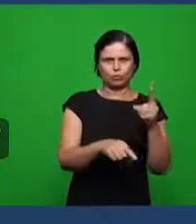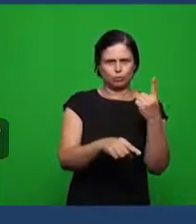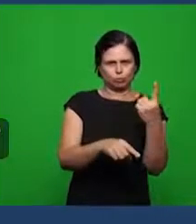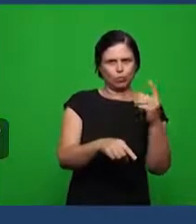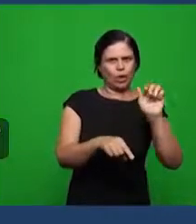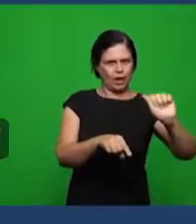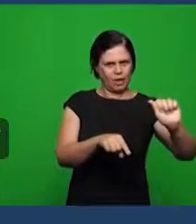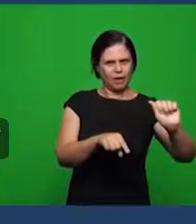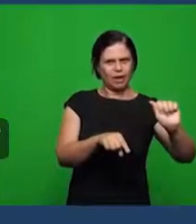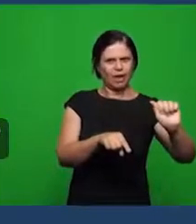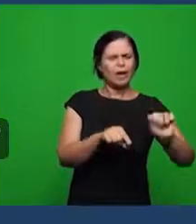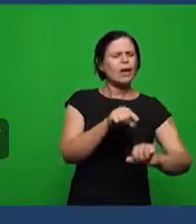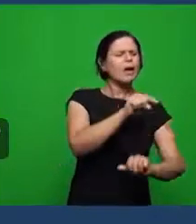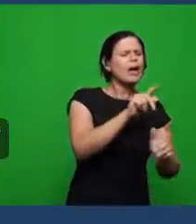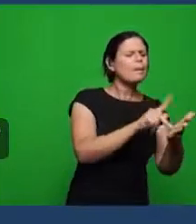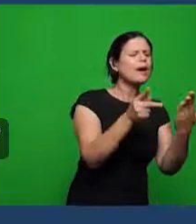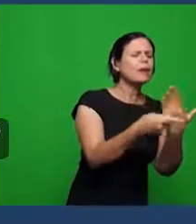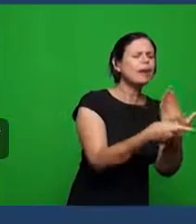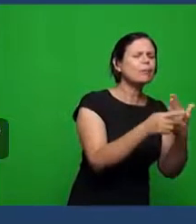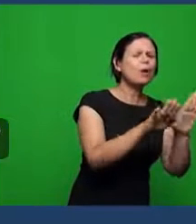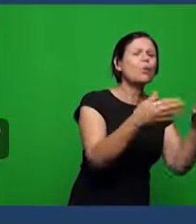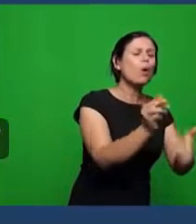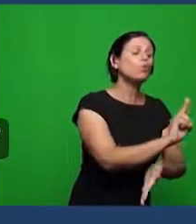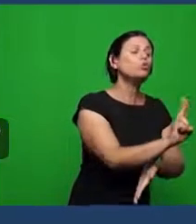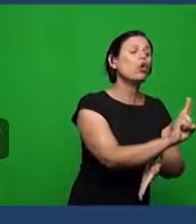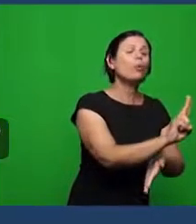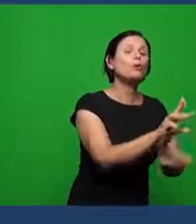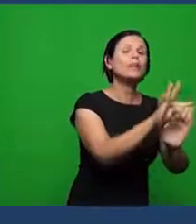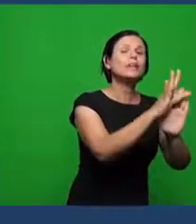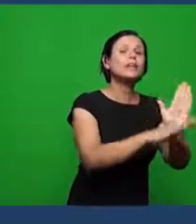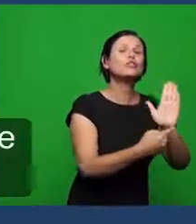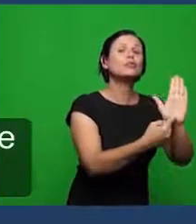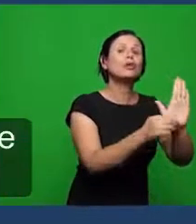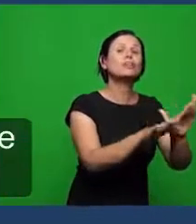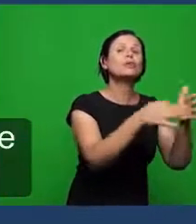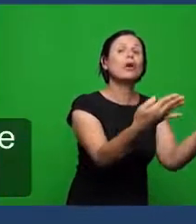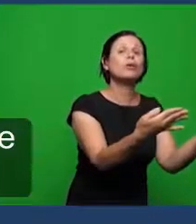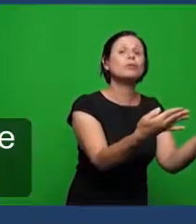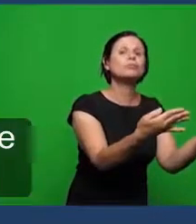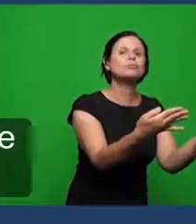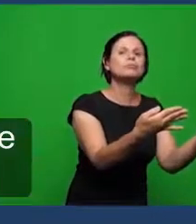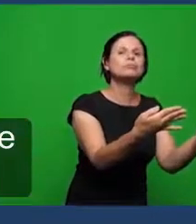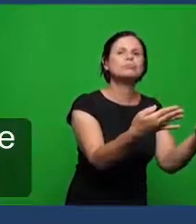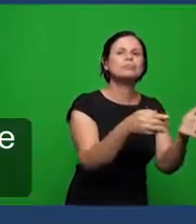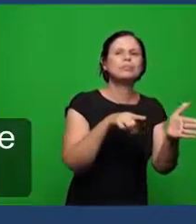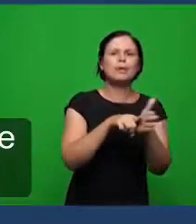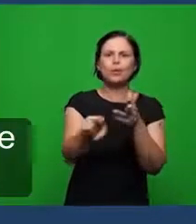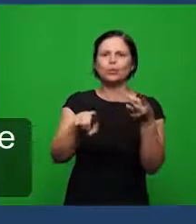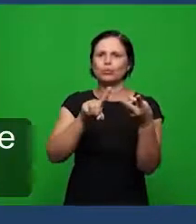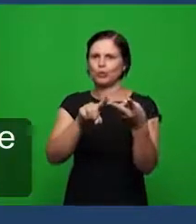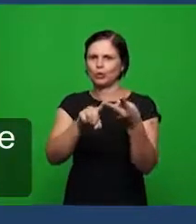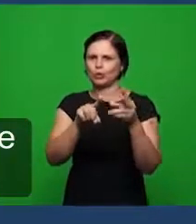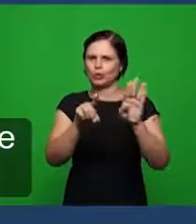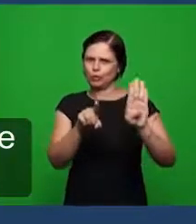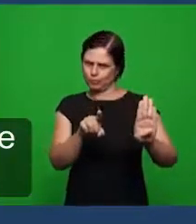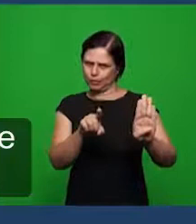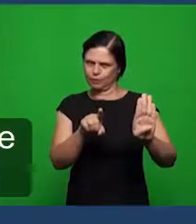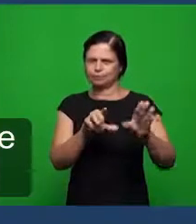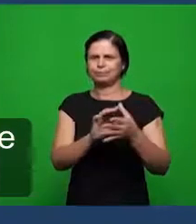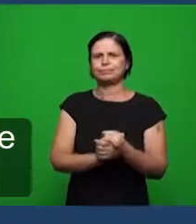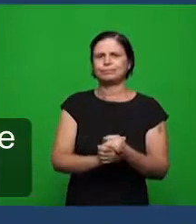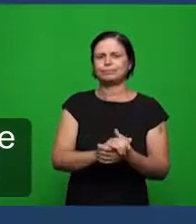nome da parábola e o texto correspondente a segunda pergunta qual o nome